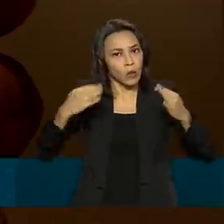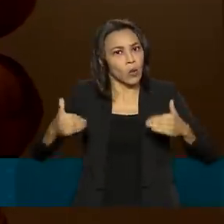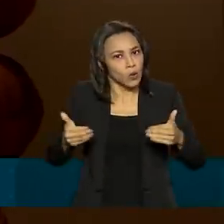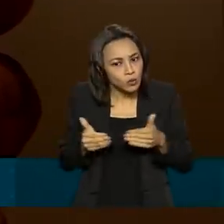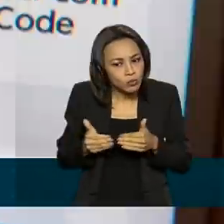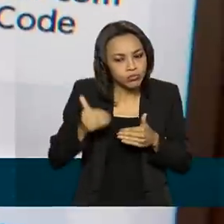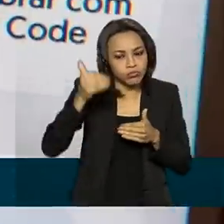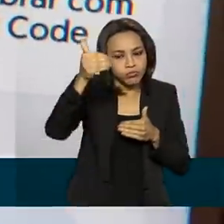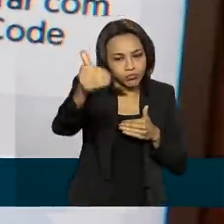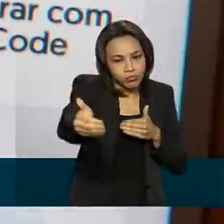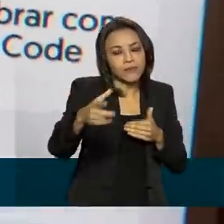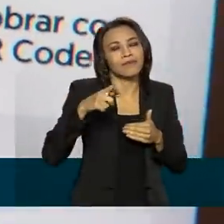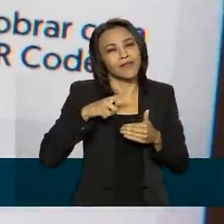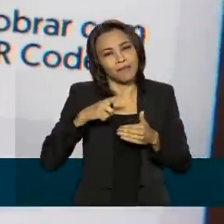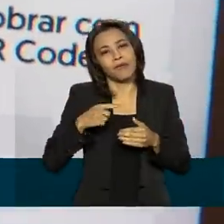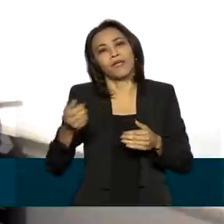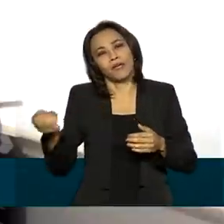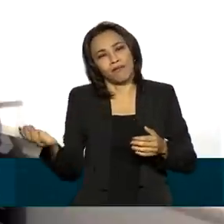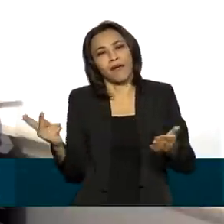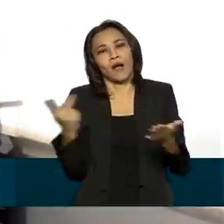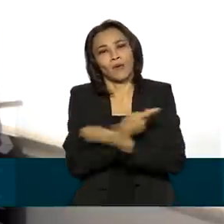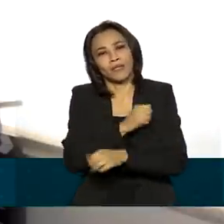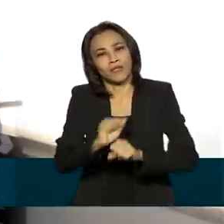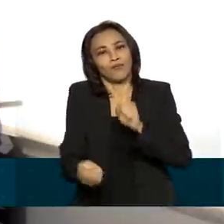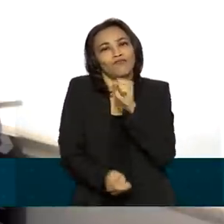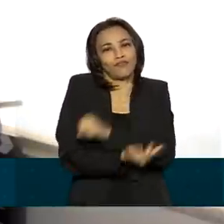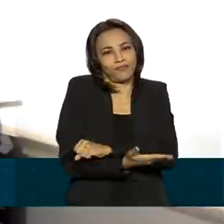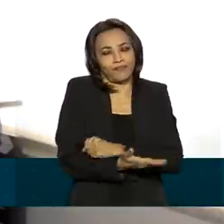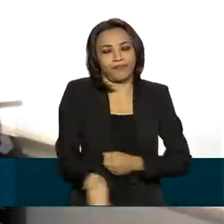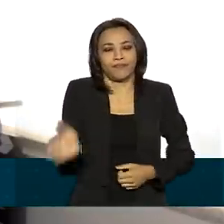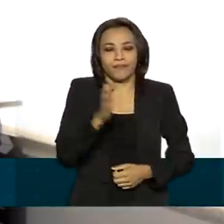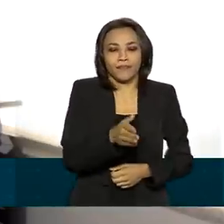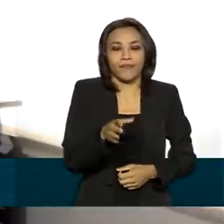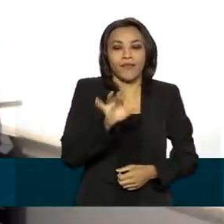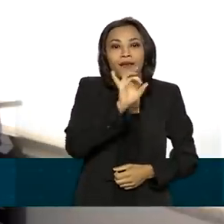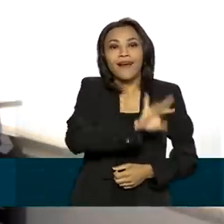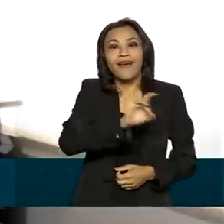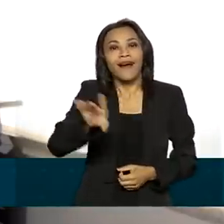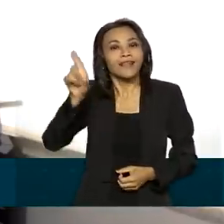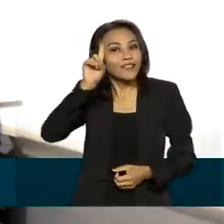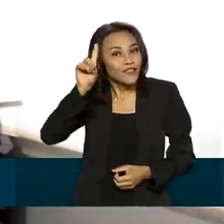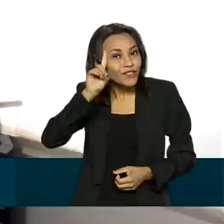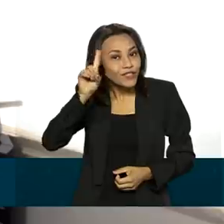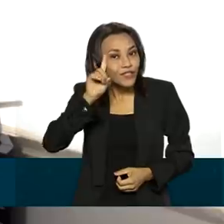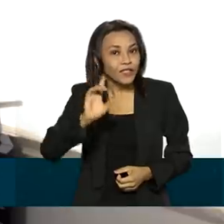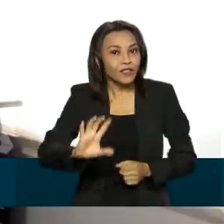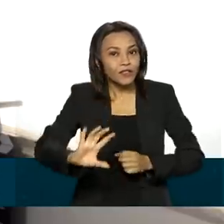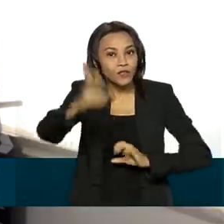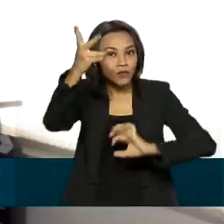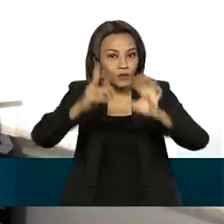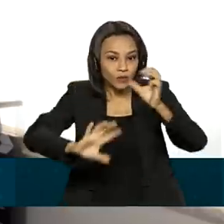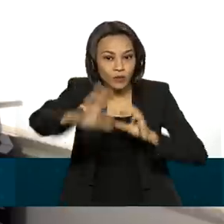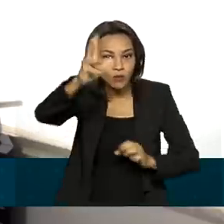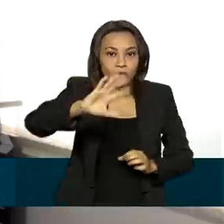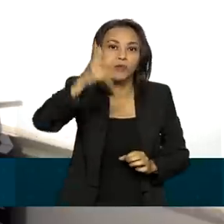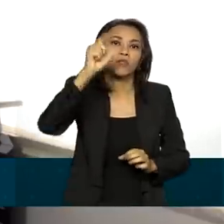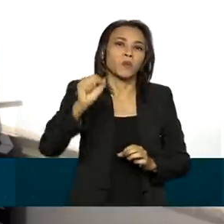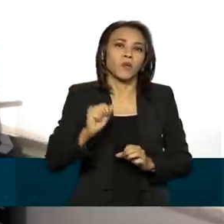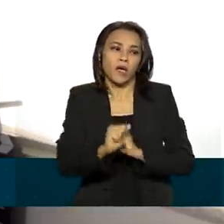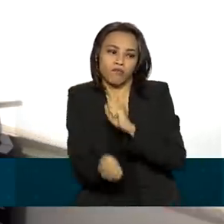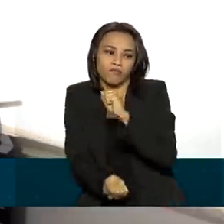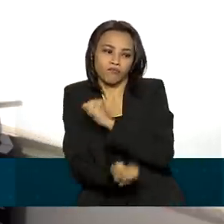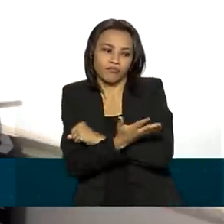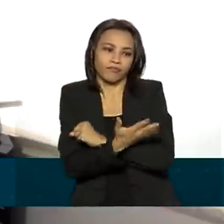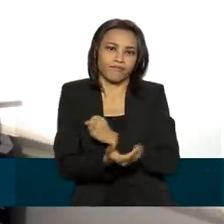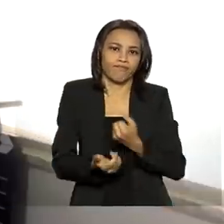surgiram os crimes cibernéticos. Cada dia surgem novas formas de ataques, de golpes. Então,